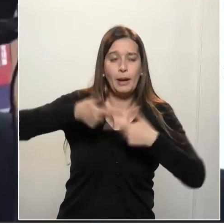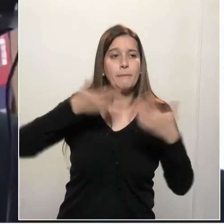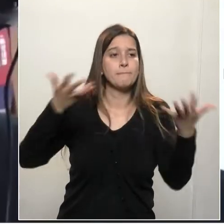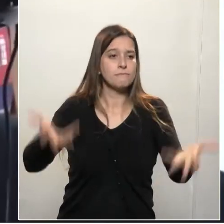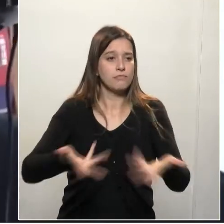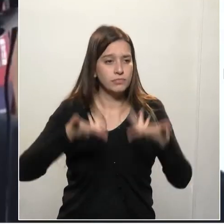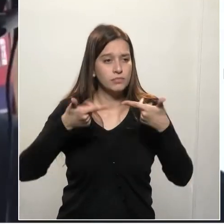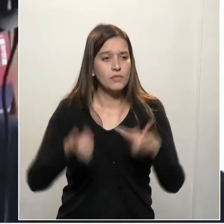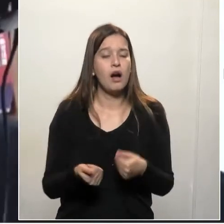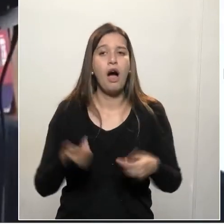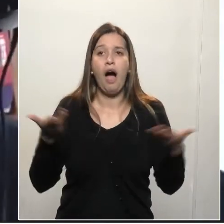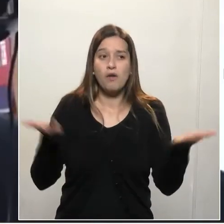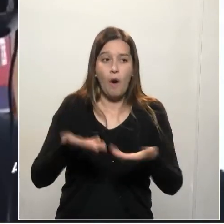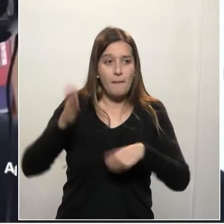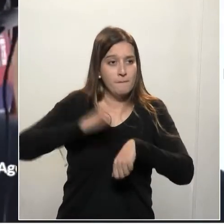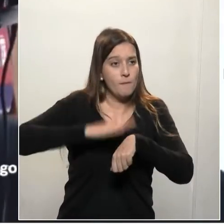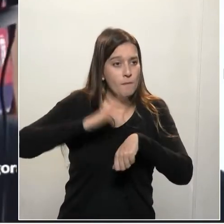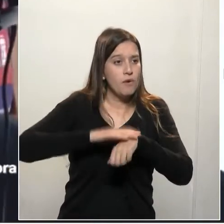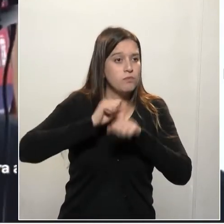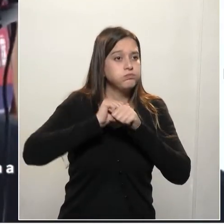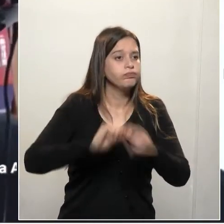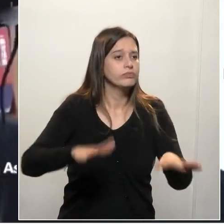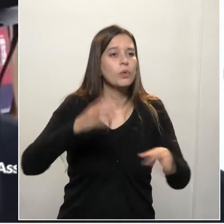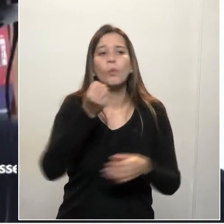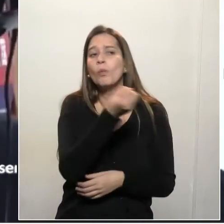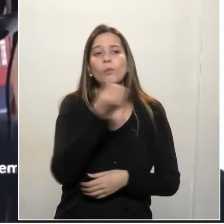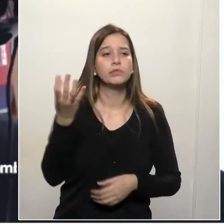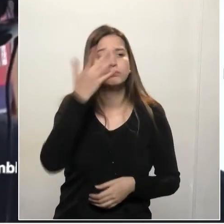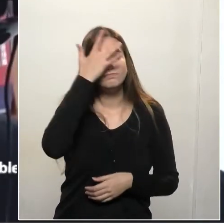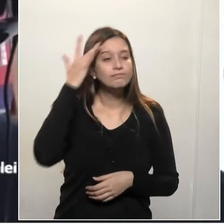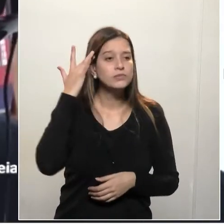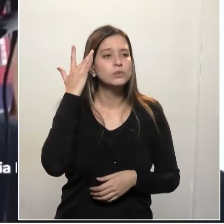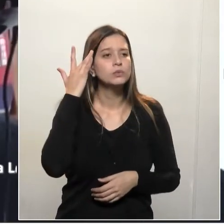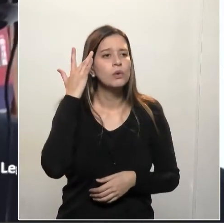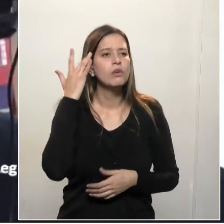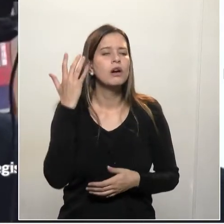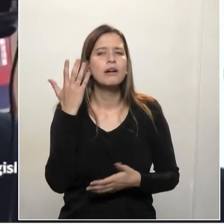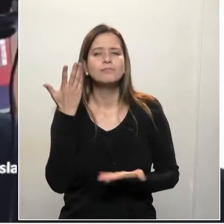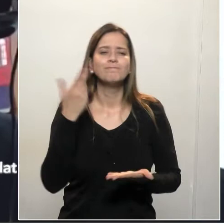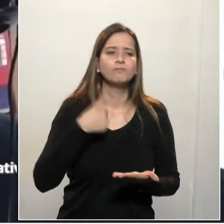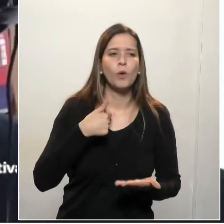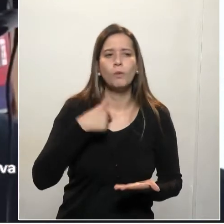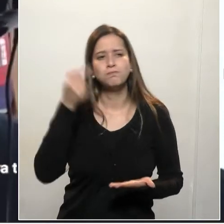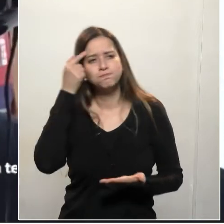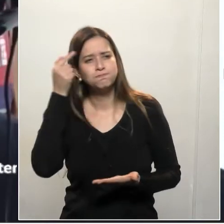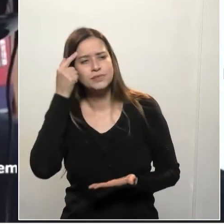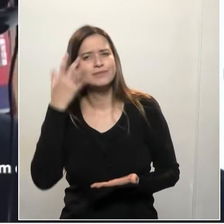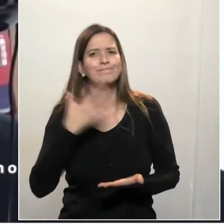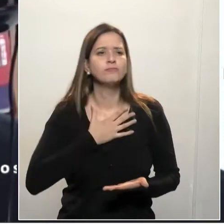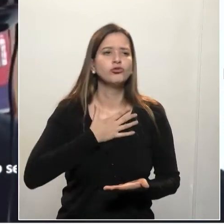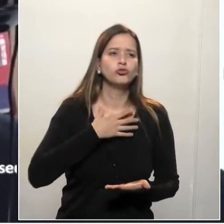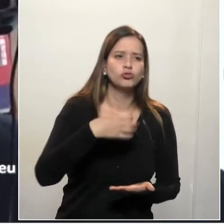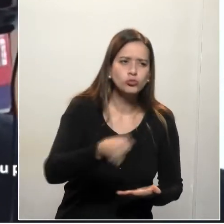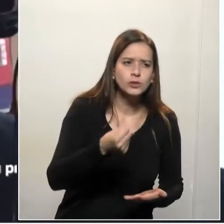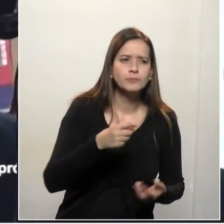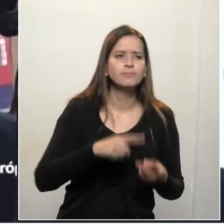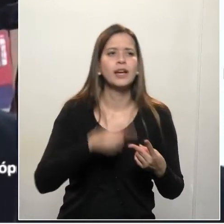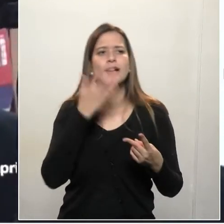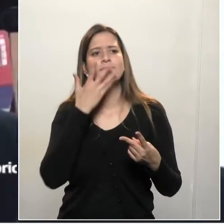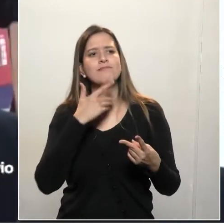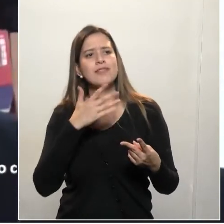pandemia, quantas pessoas estão aí na iminência de cometer suicídios, crianças que estão sendo abusadas,